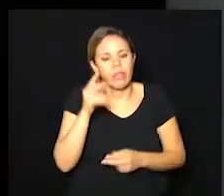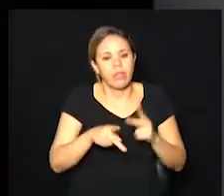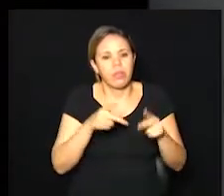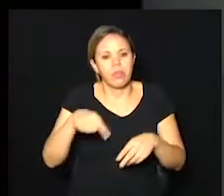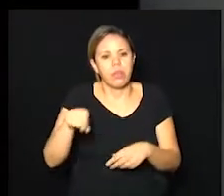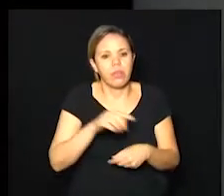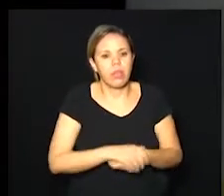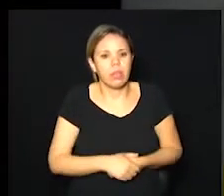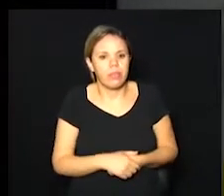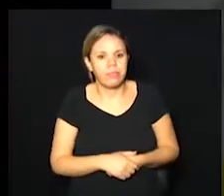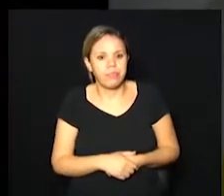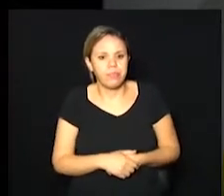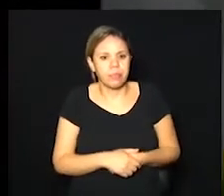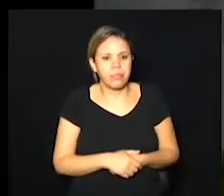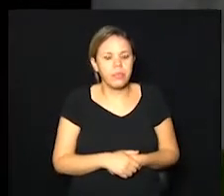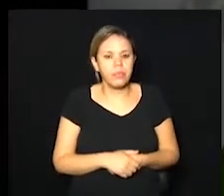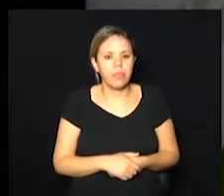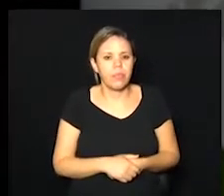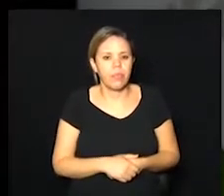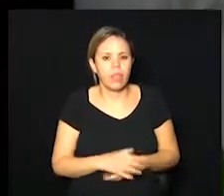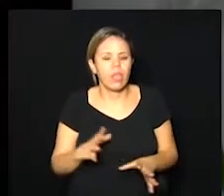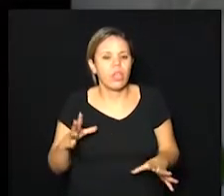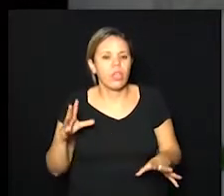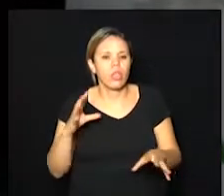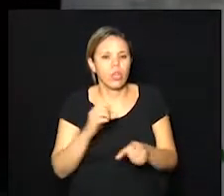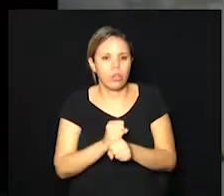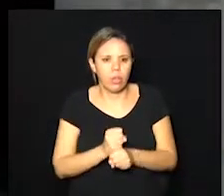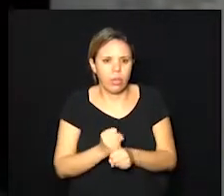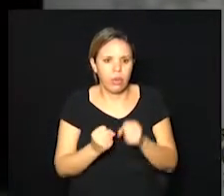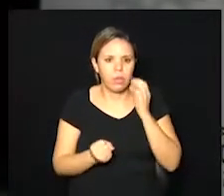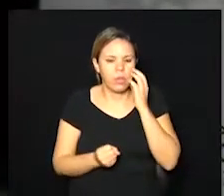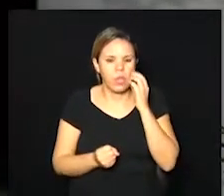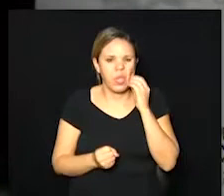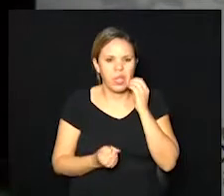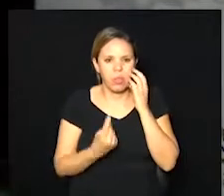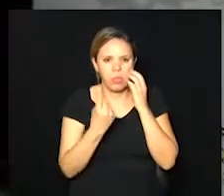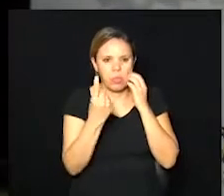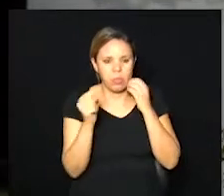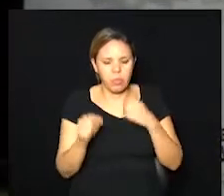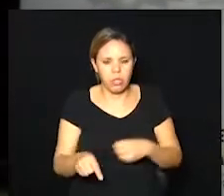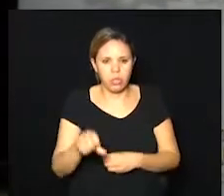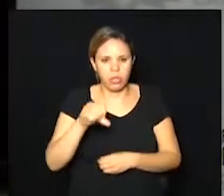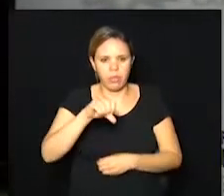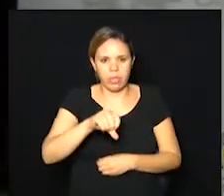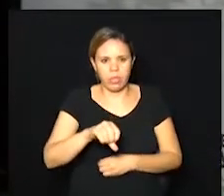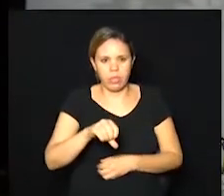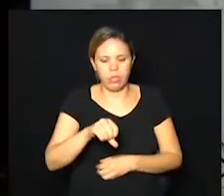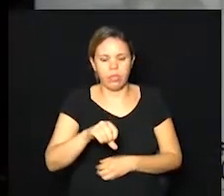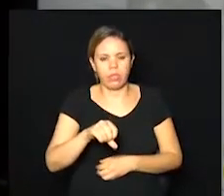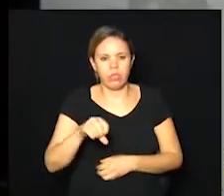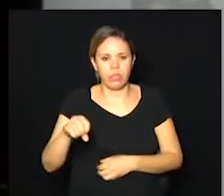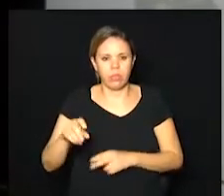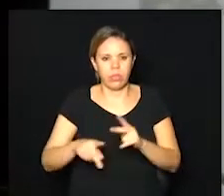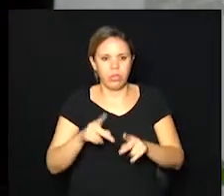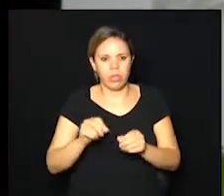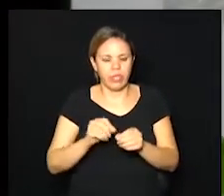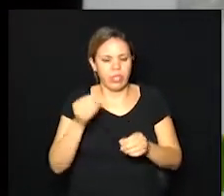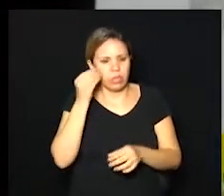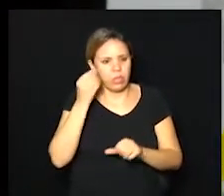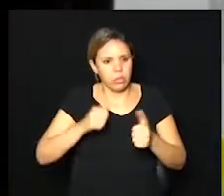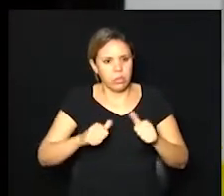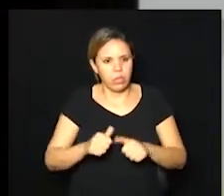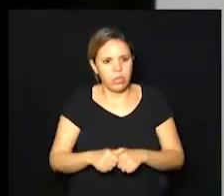pessoas olha dos mil dos mil e novecentos que nós fizemos nós